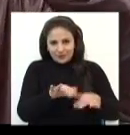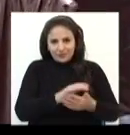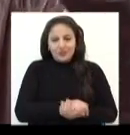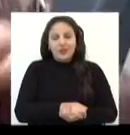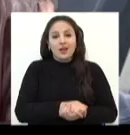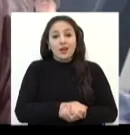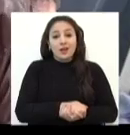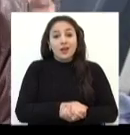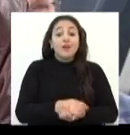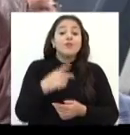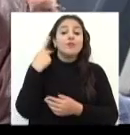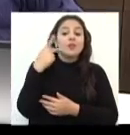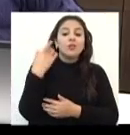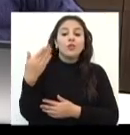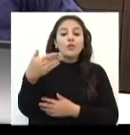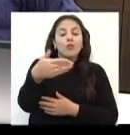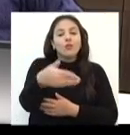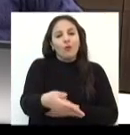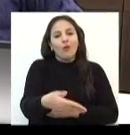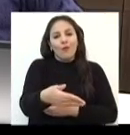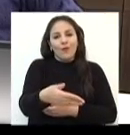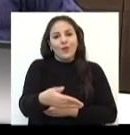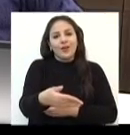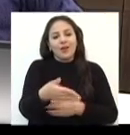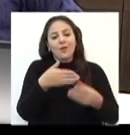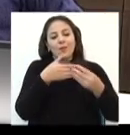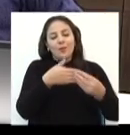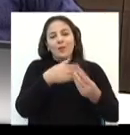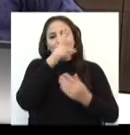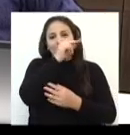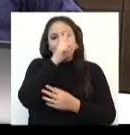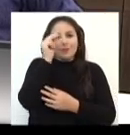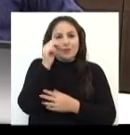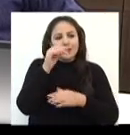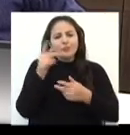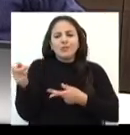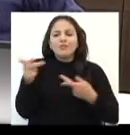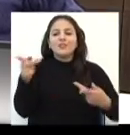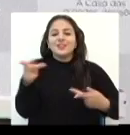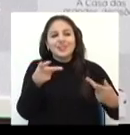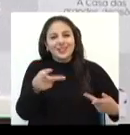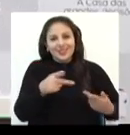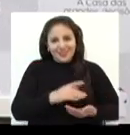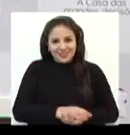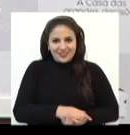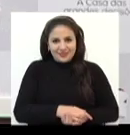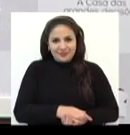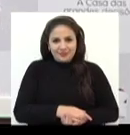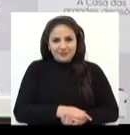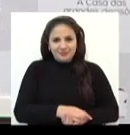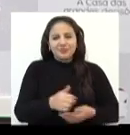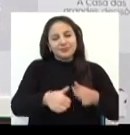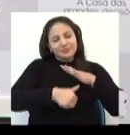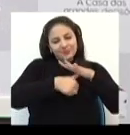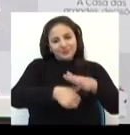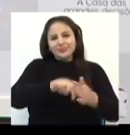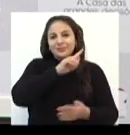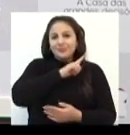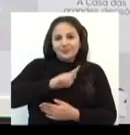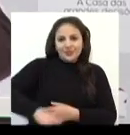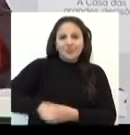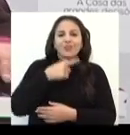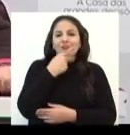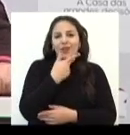oposição e situação acompanharam o prefeito em uma visita local. O líder do governo na Câmara